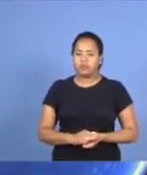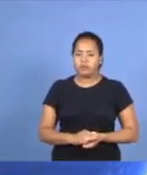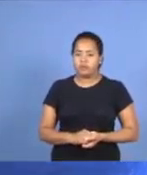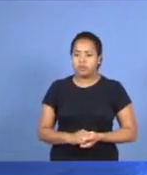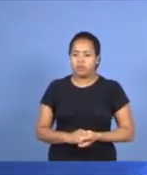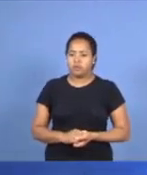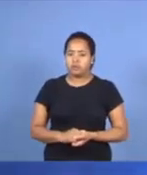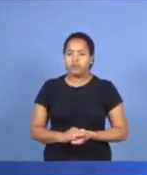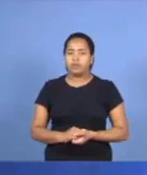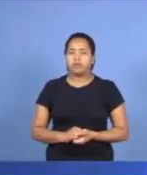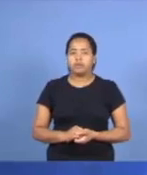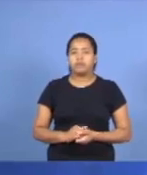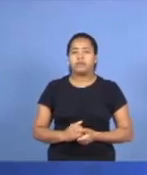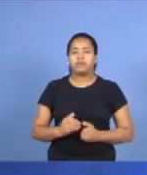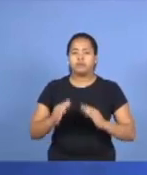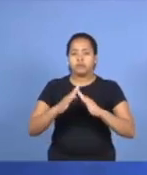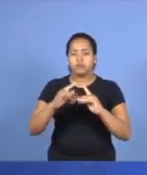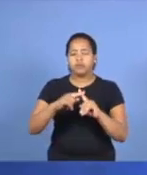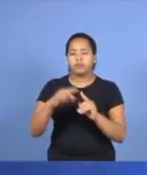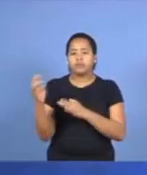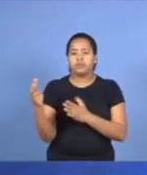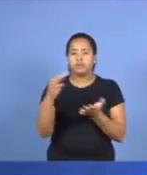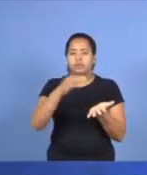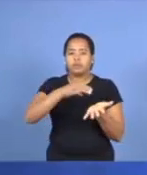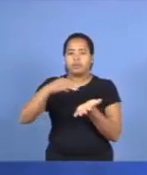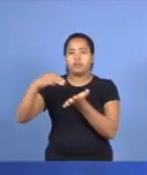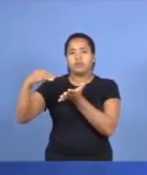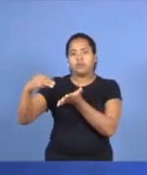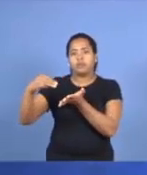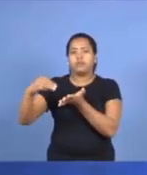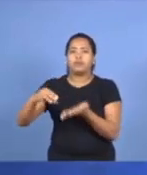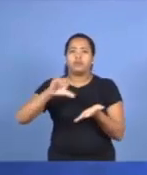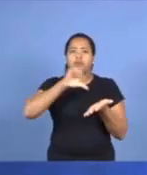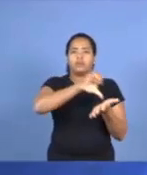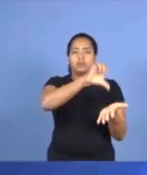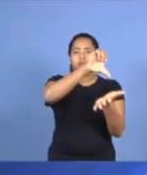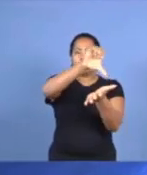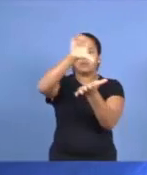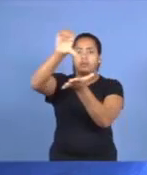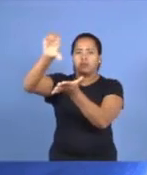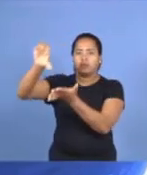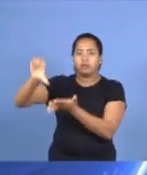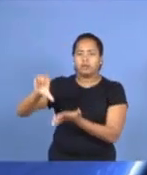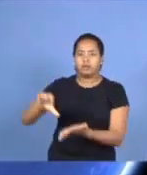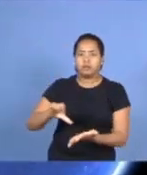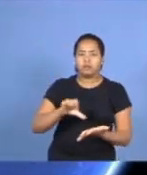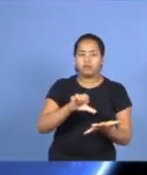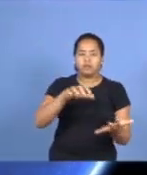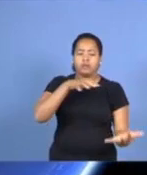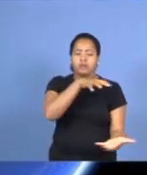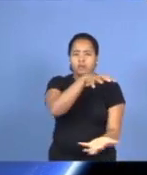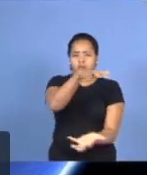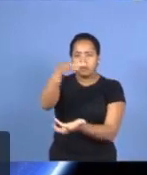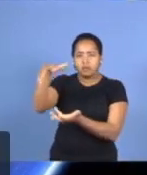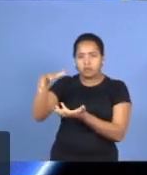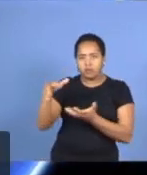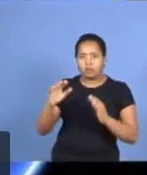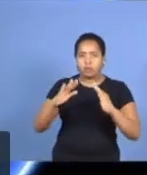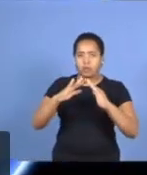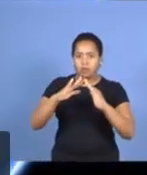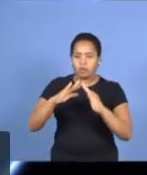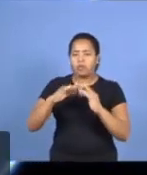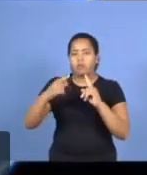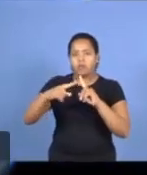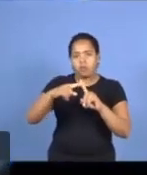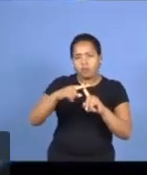A Igreja Cristã Maranata está presente em nações de todos os continentes do planeta. Igrejas de